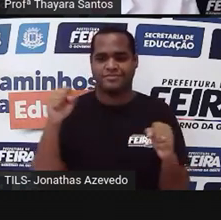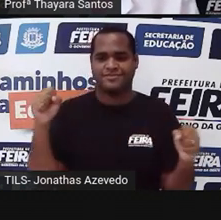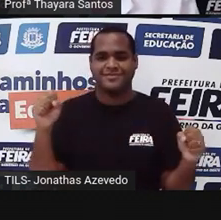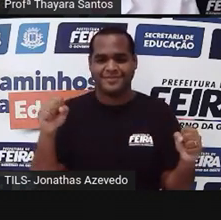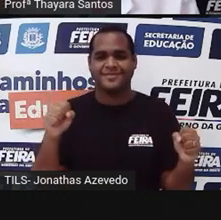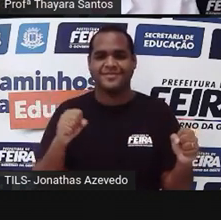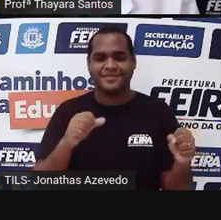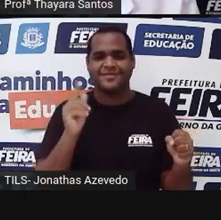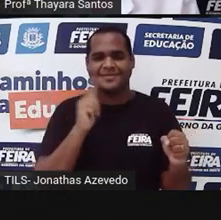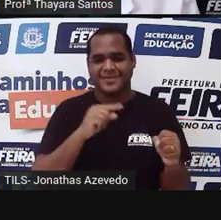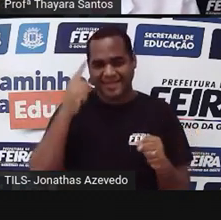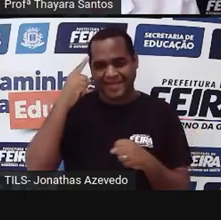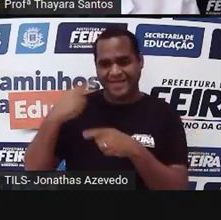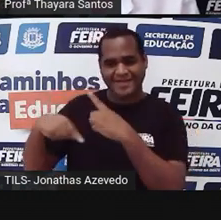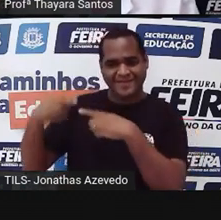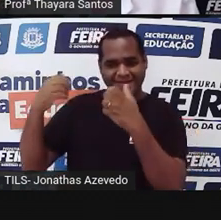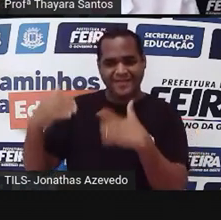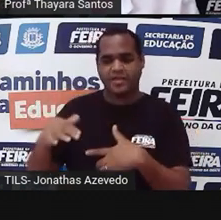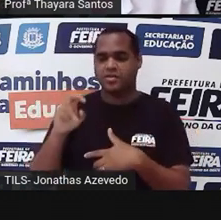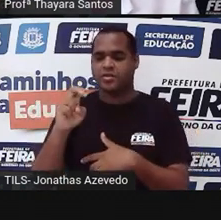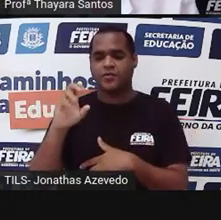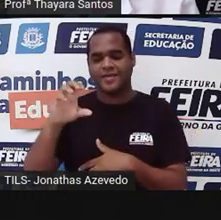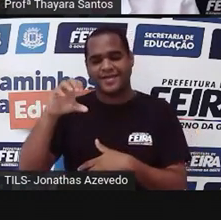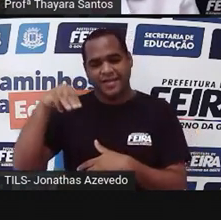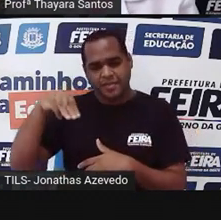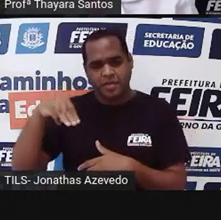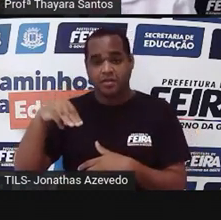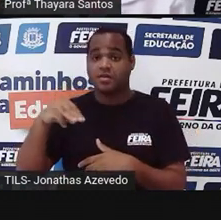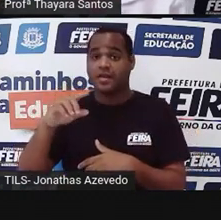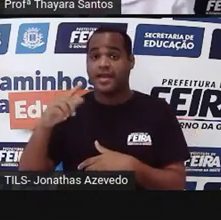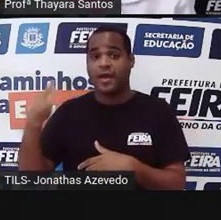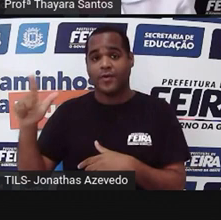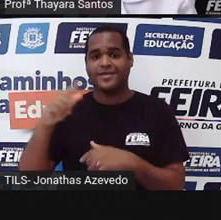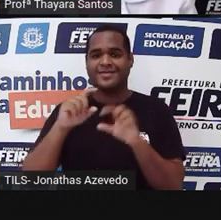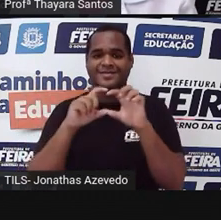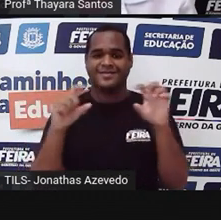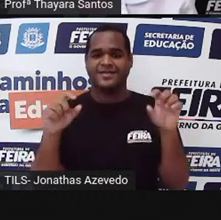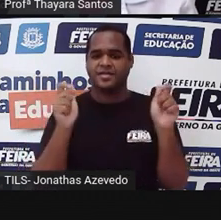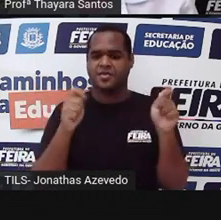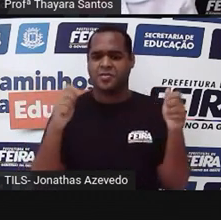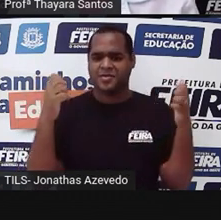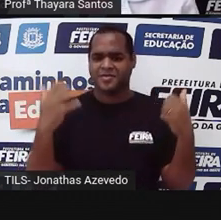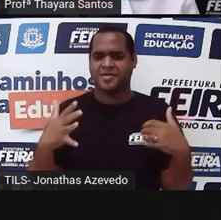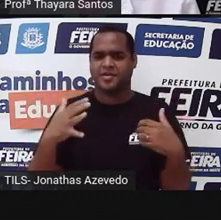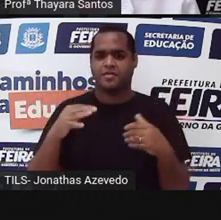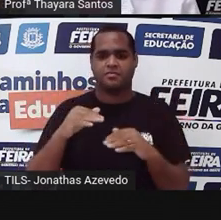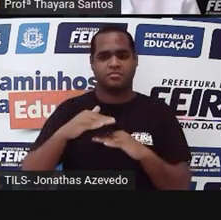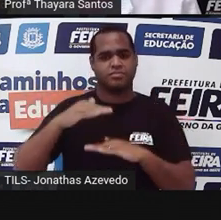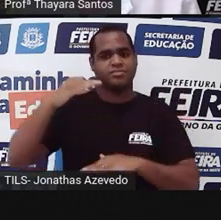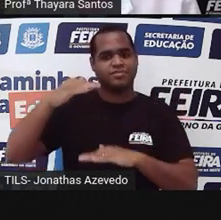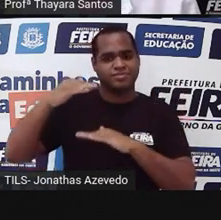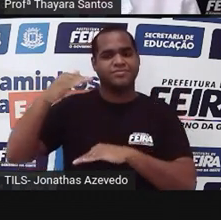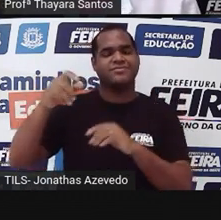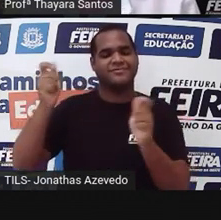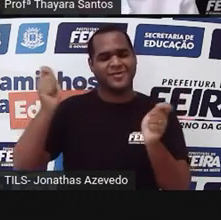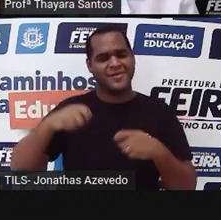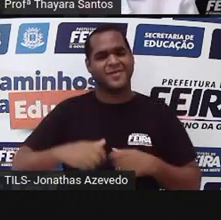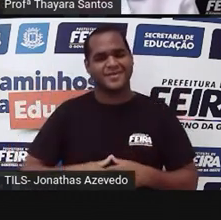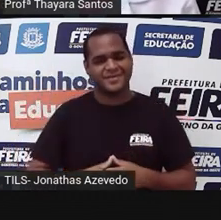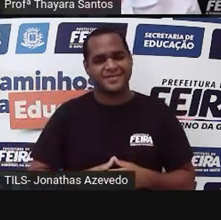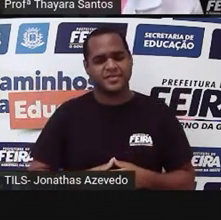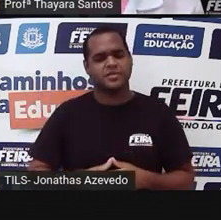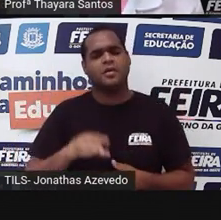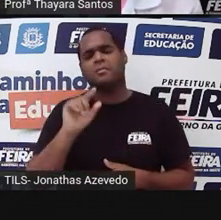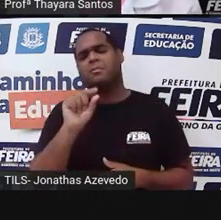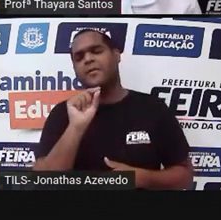Enquanto a briófita tinha lá no máximo 5 centímetros, as piteridófitas podem ser plantas de médio porte. E elas